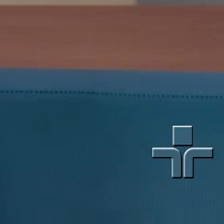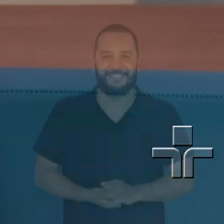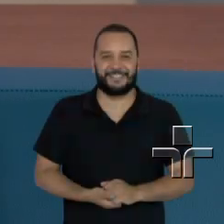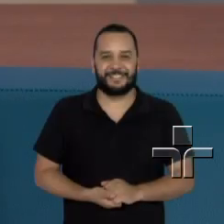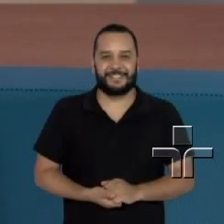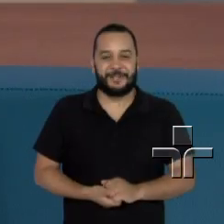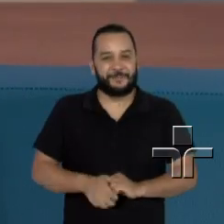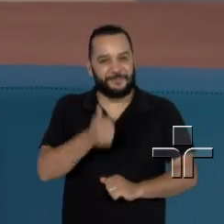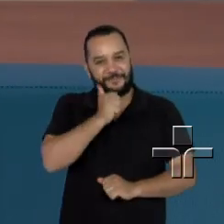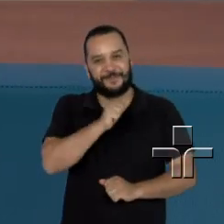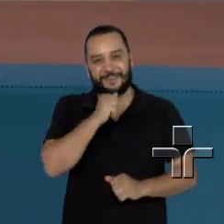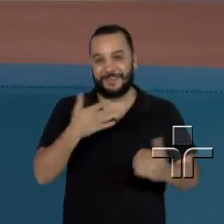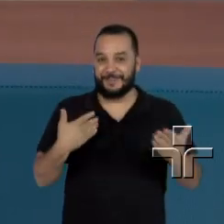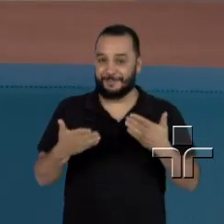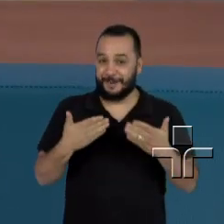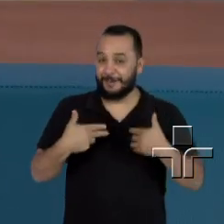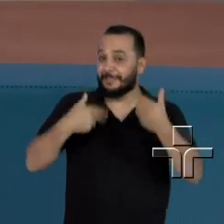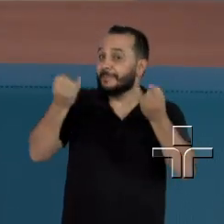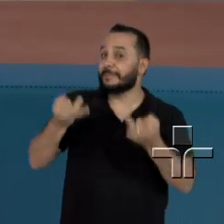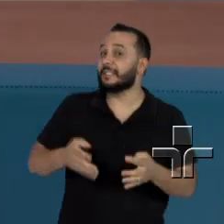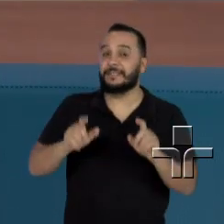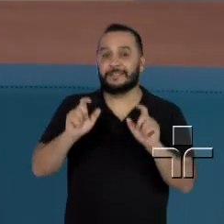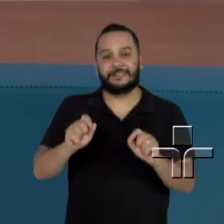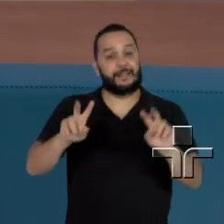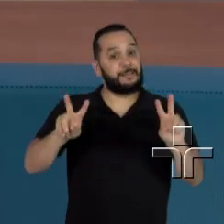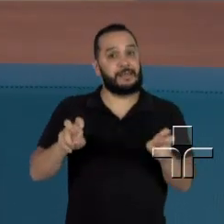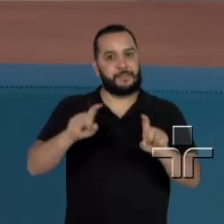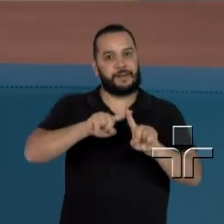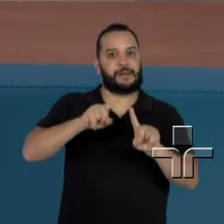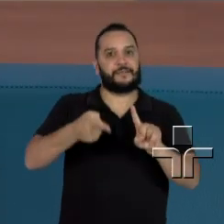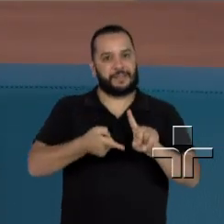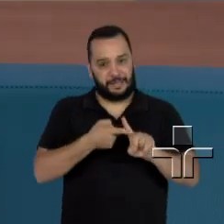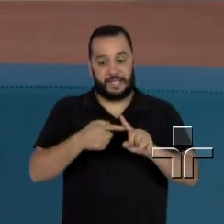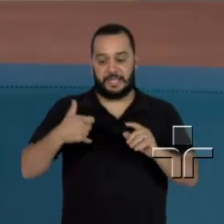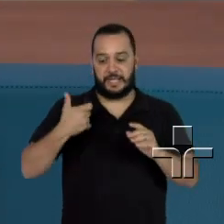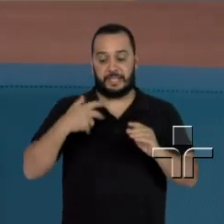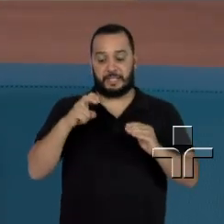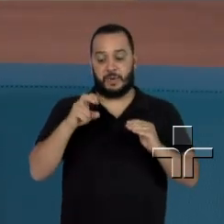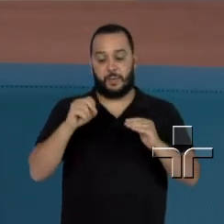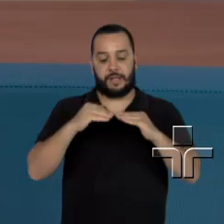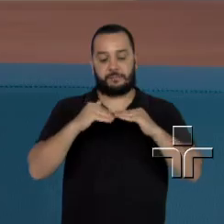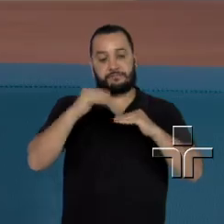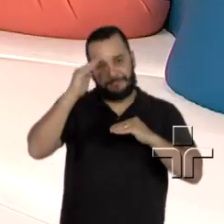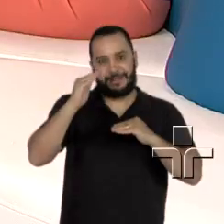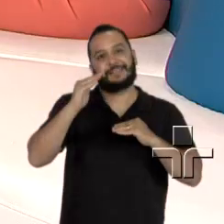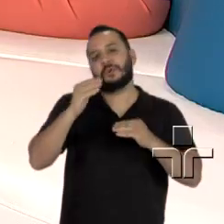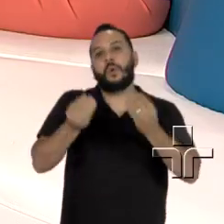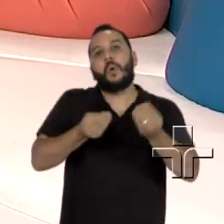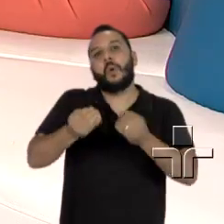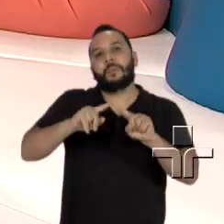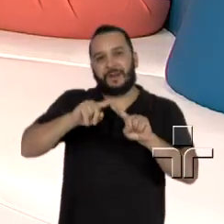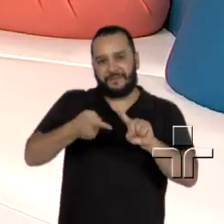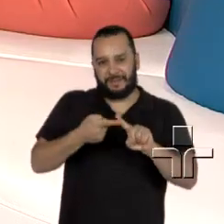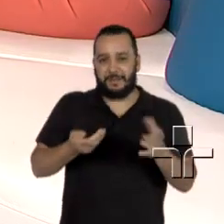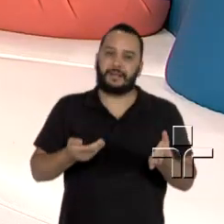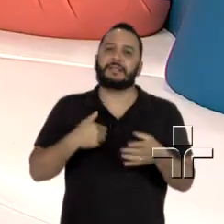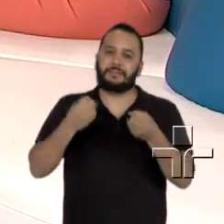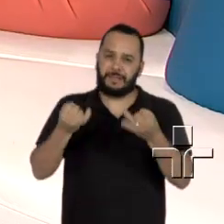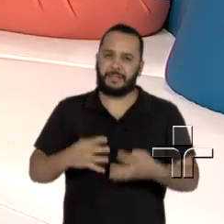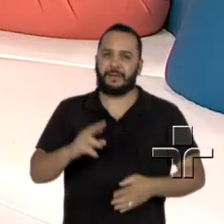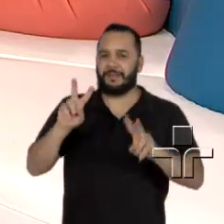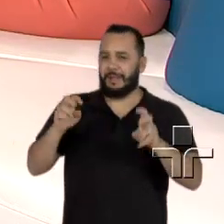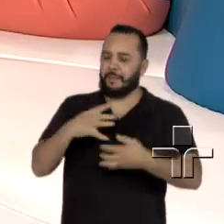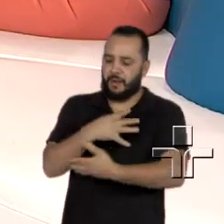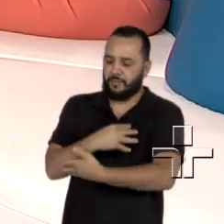Este é o Papo de Mãe. Estamos falando sobre a gestação depois dos 50 anos. A gente comentou um pouco sobre a amamentação.